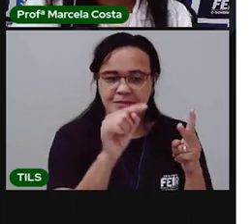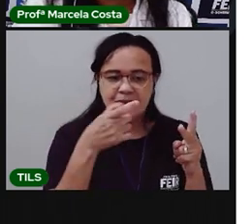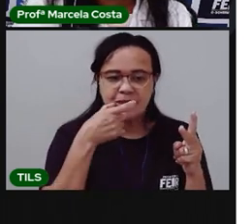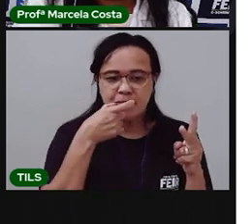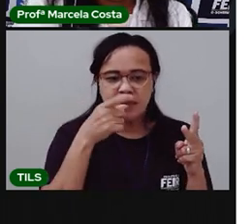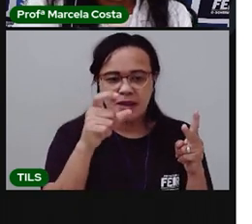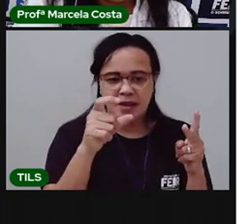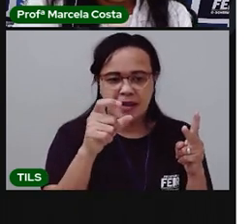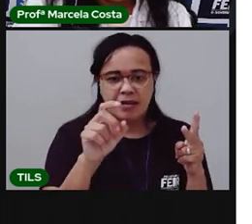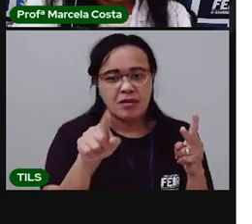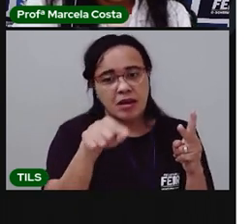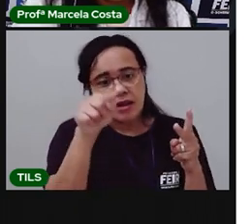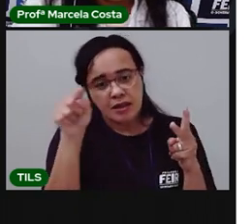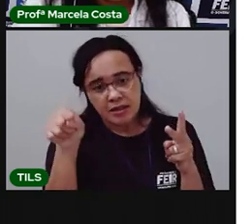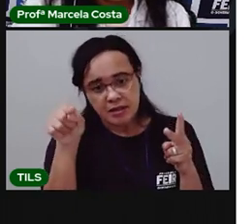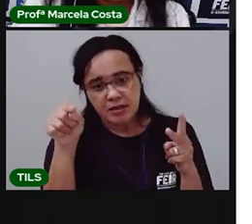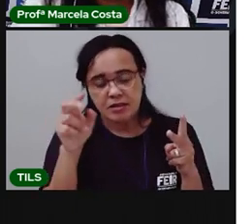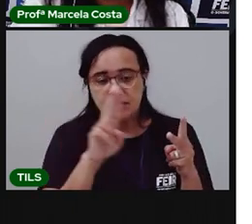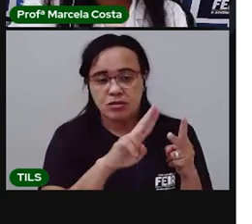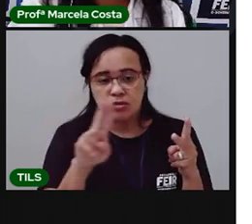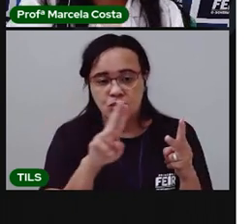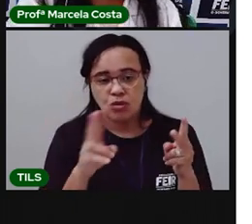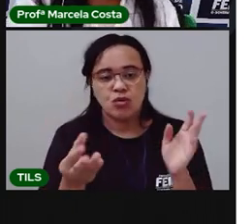E escreve aqui do lado.